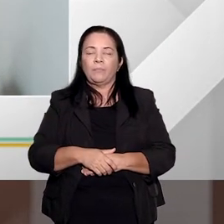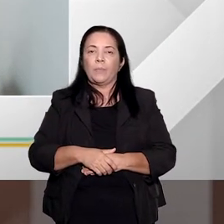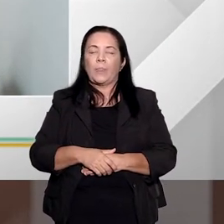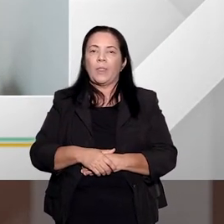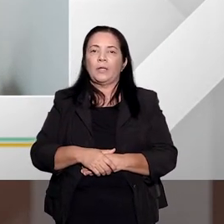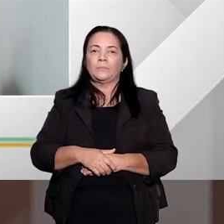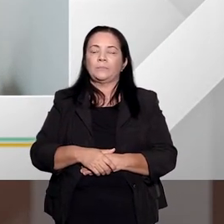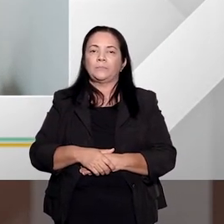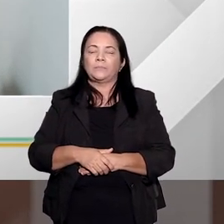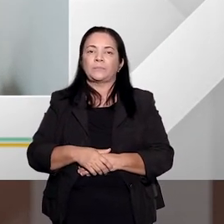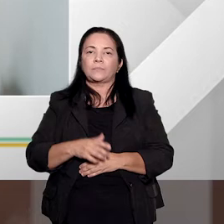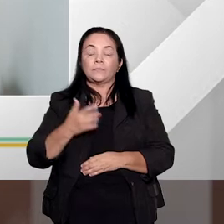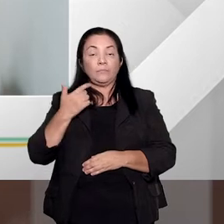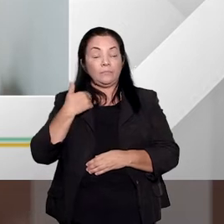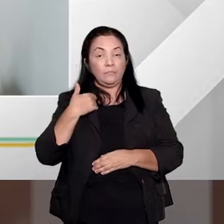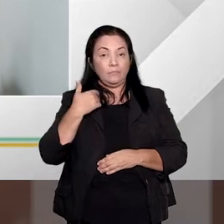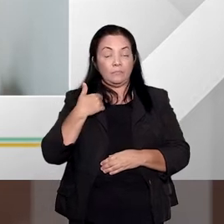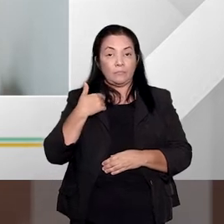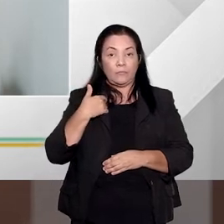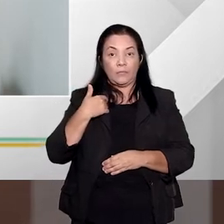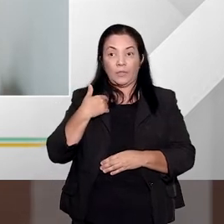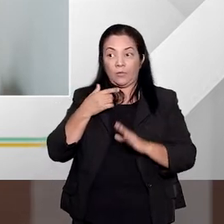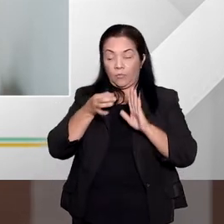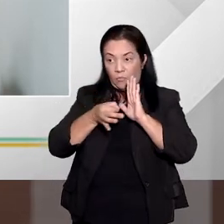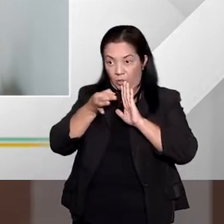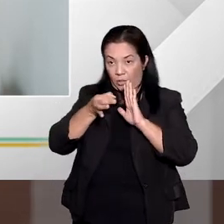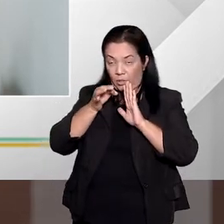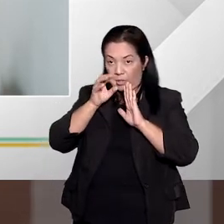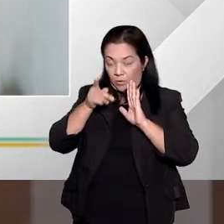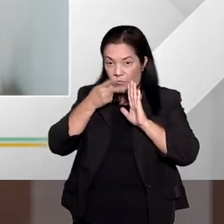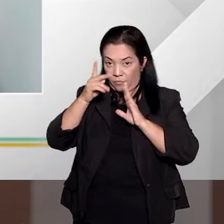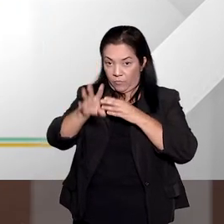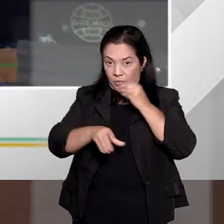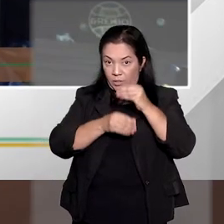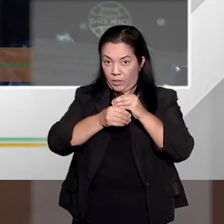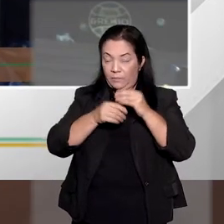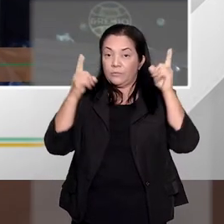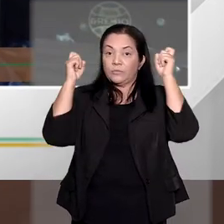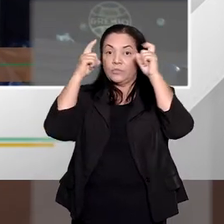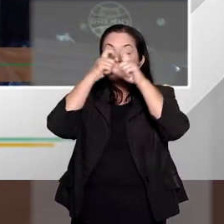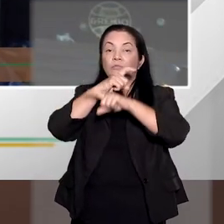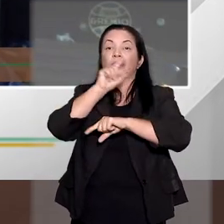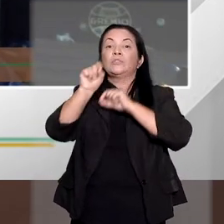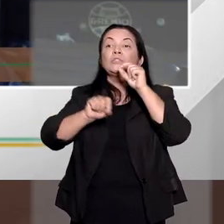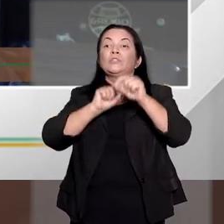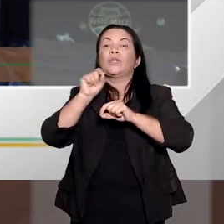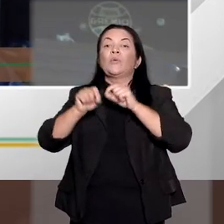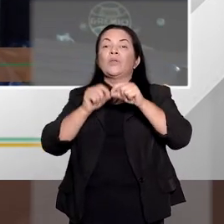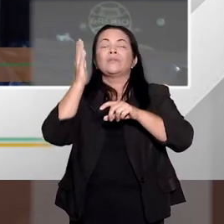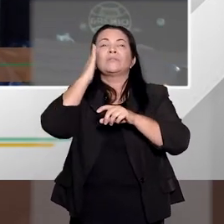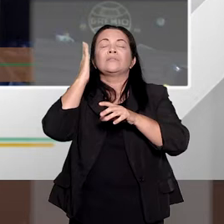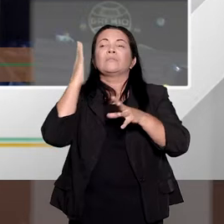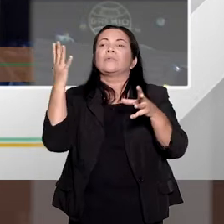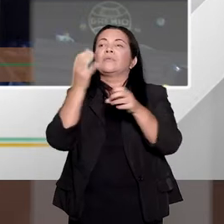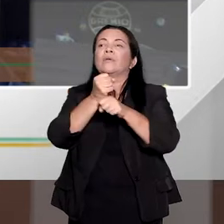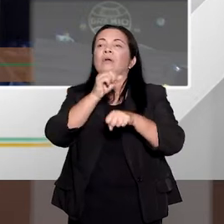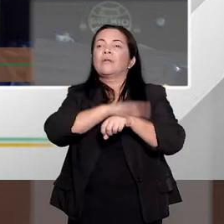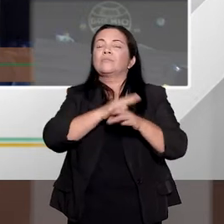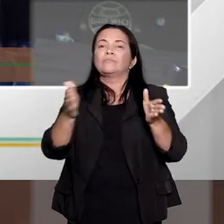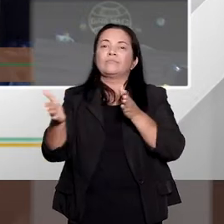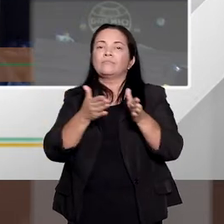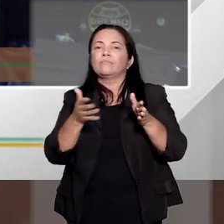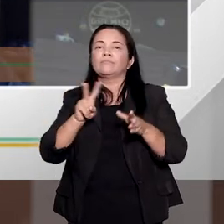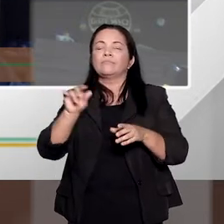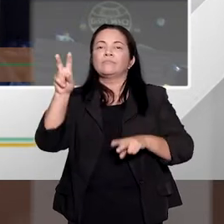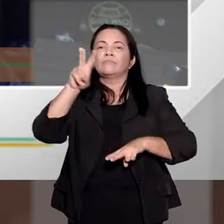acho que talvez, talvez uma das maiores dificuldades que nós temos na dosimetrilha da pena, considerando